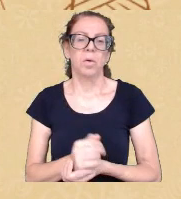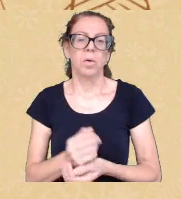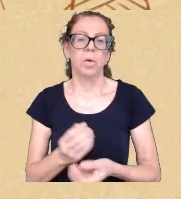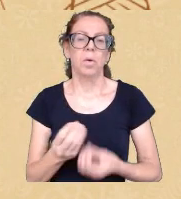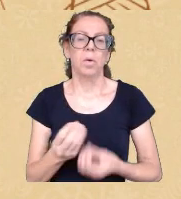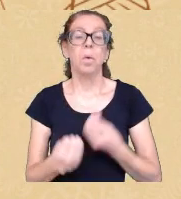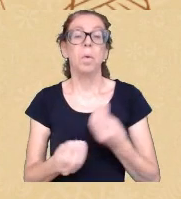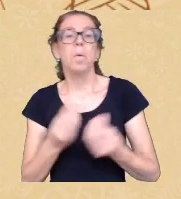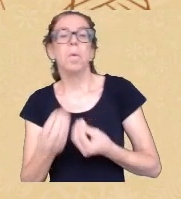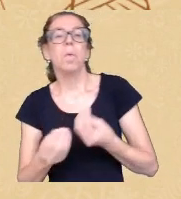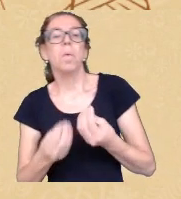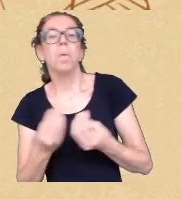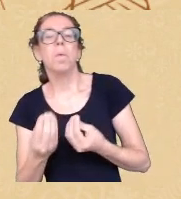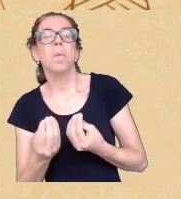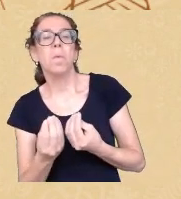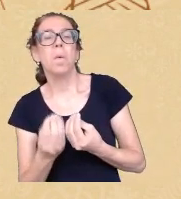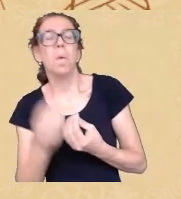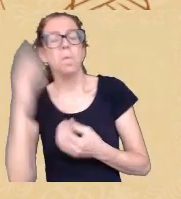um Estado brasileiro